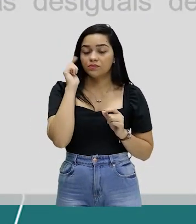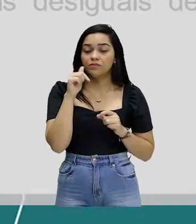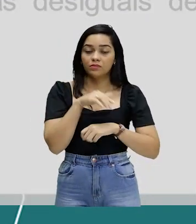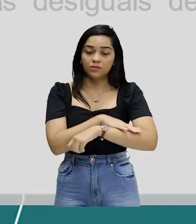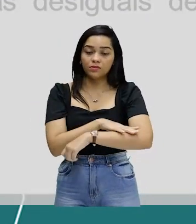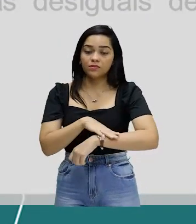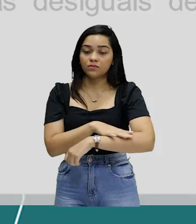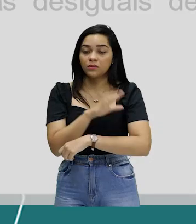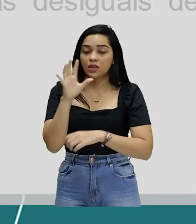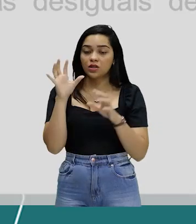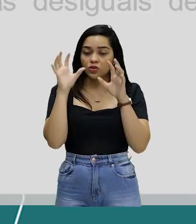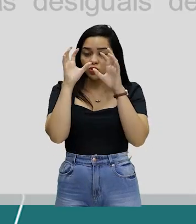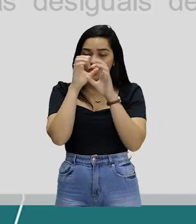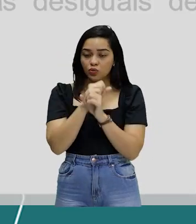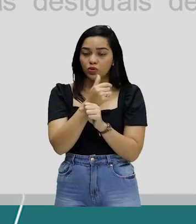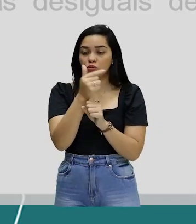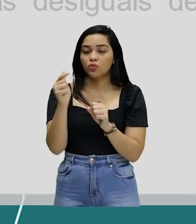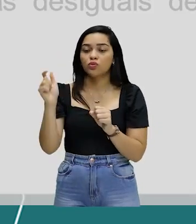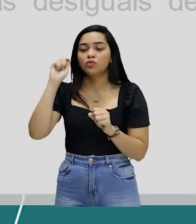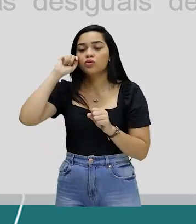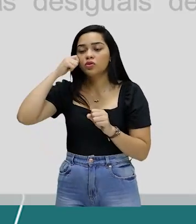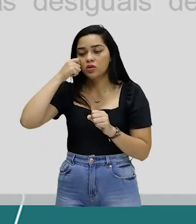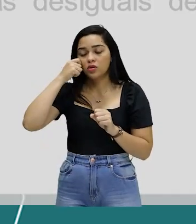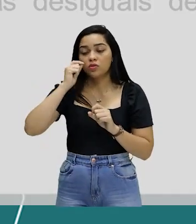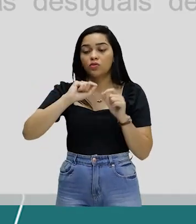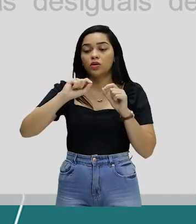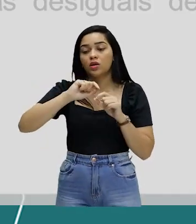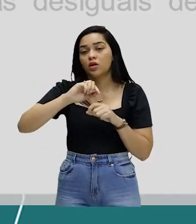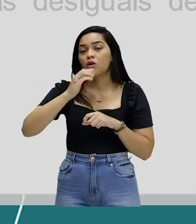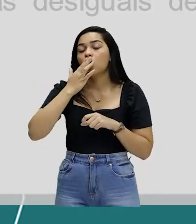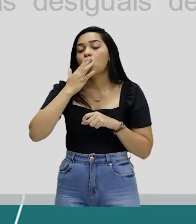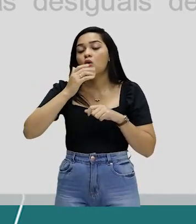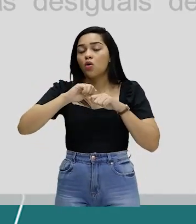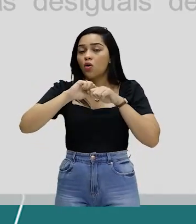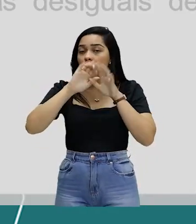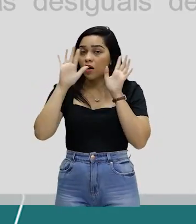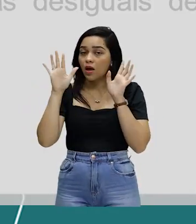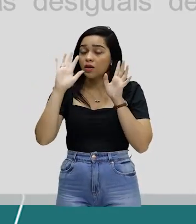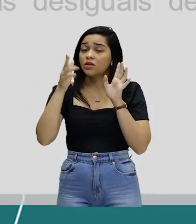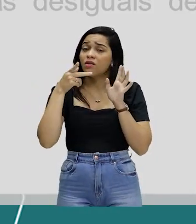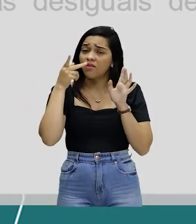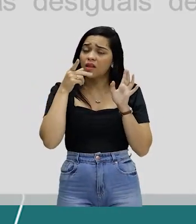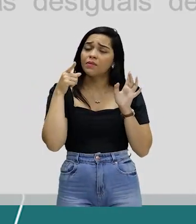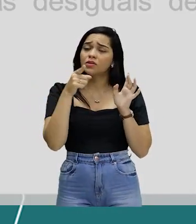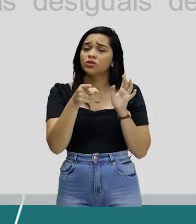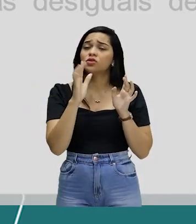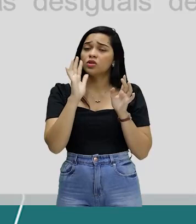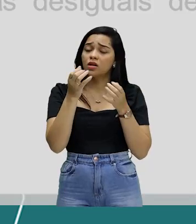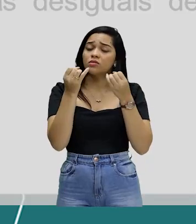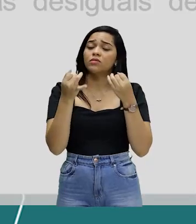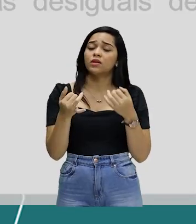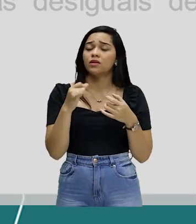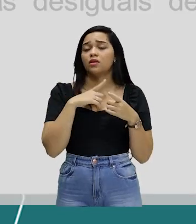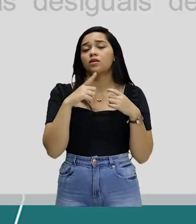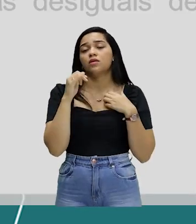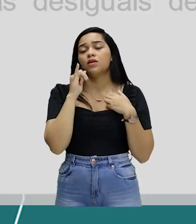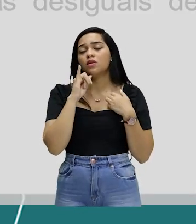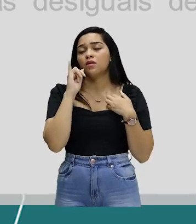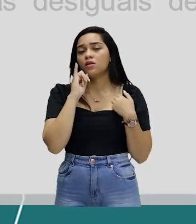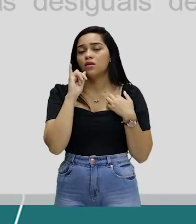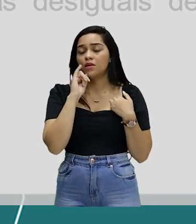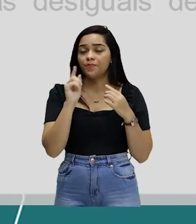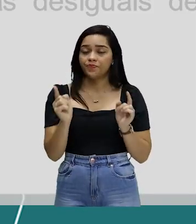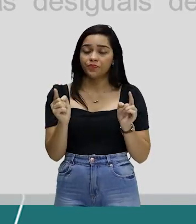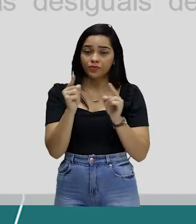as vítimas são indivíduos com pele mais escura. Como eu falei ainda há pouco para ti, acabei de citar o exemplo. Em